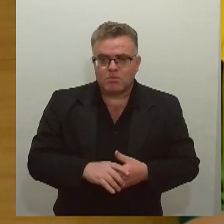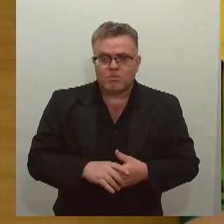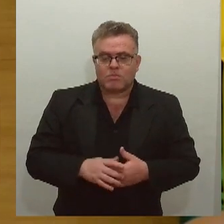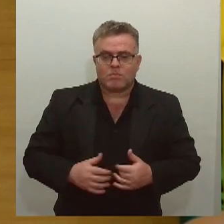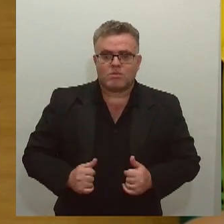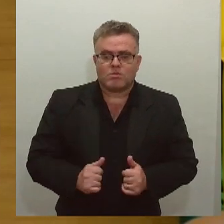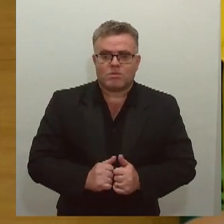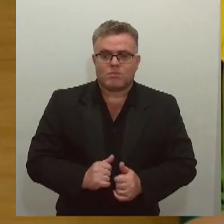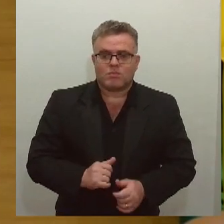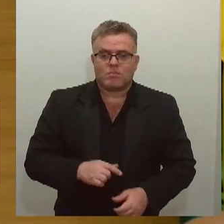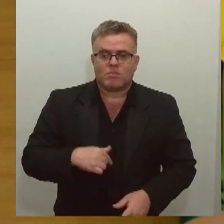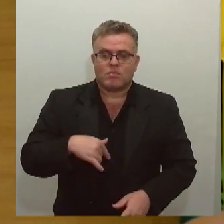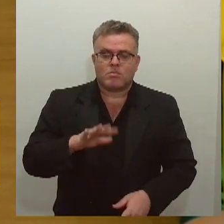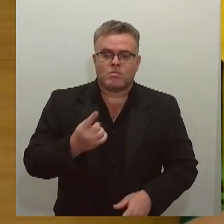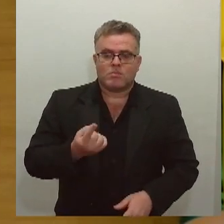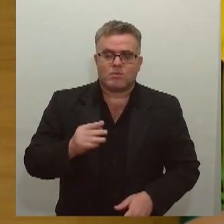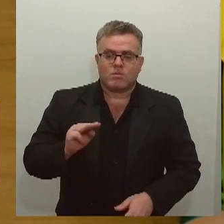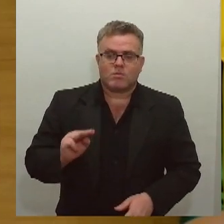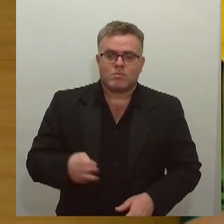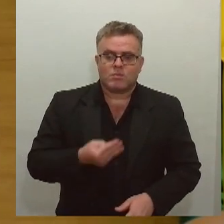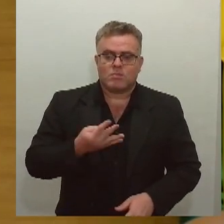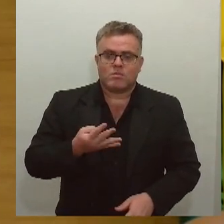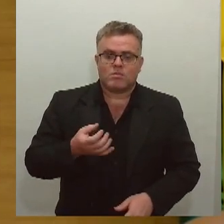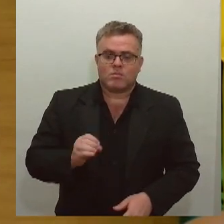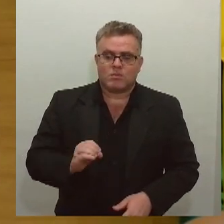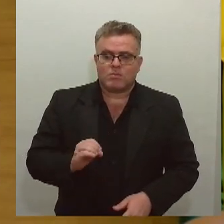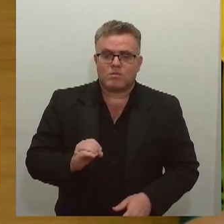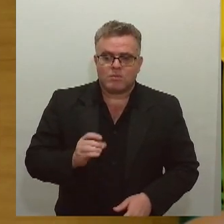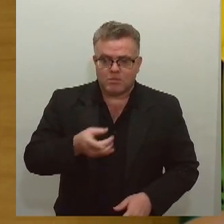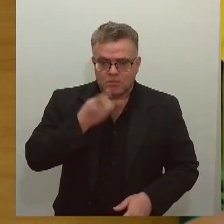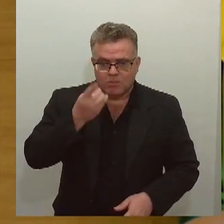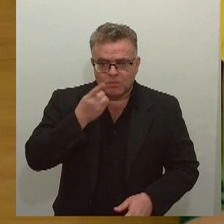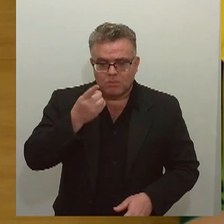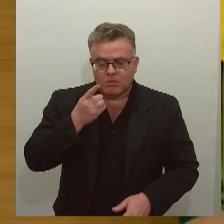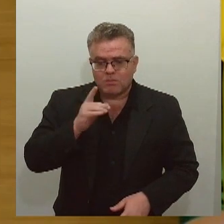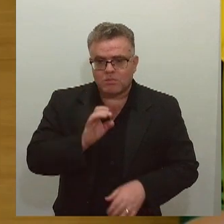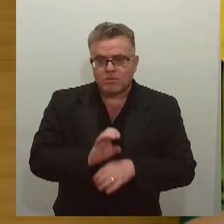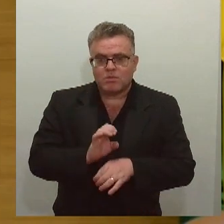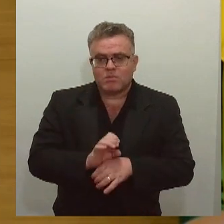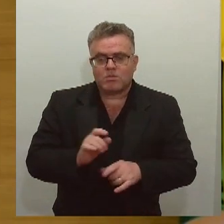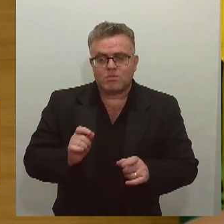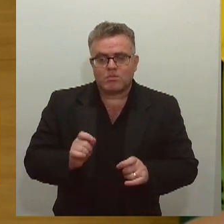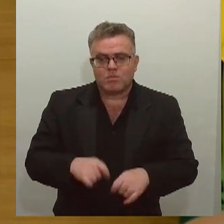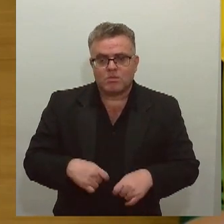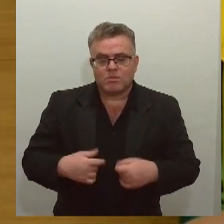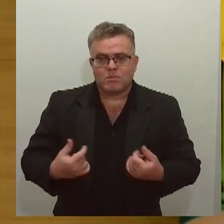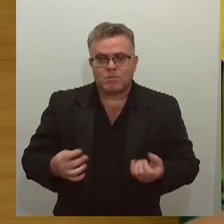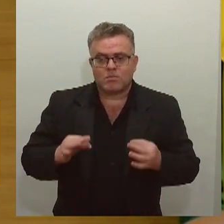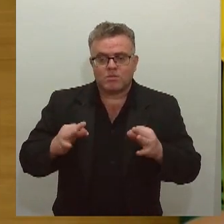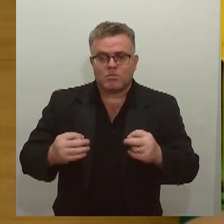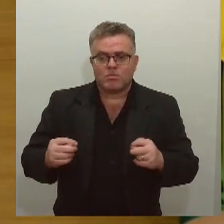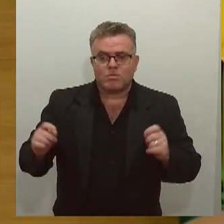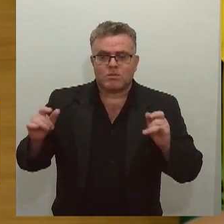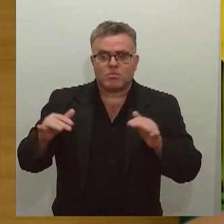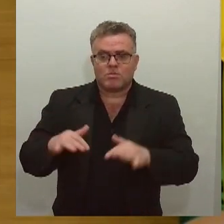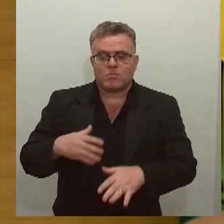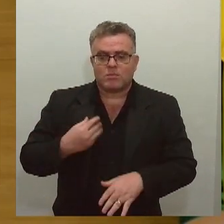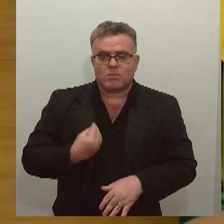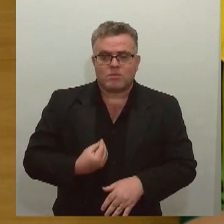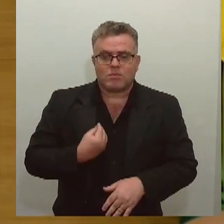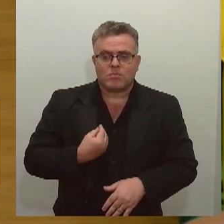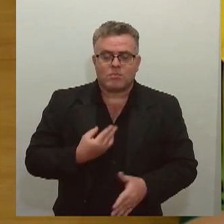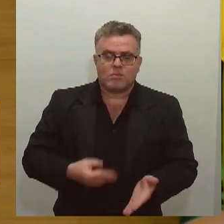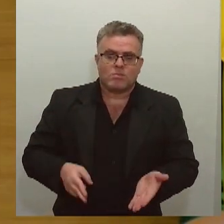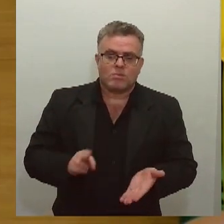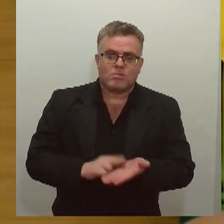.040 deputados estaduais, todas as assembleias do Brasil fazem parte. Então existem 14 comissões, e eu presido uma